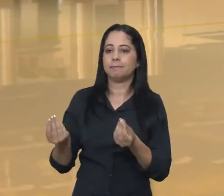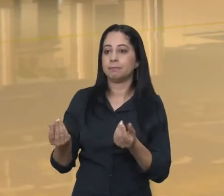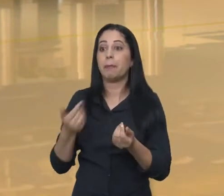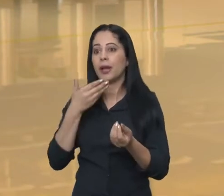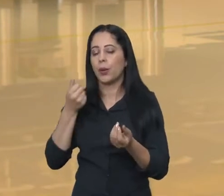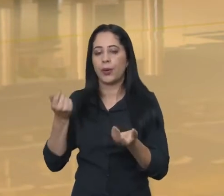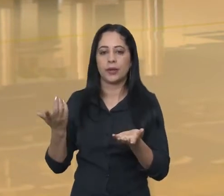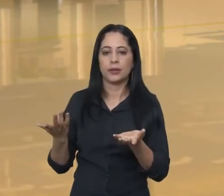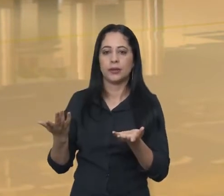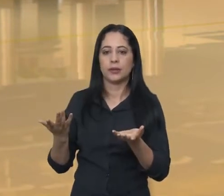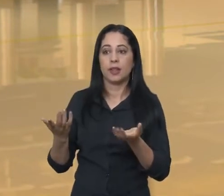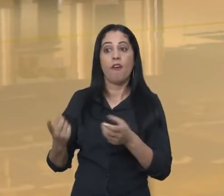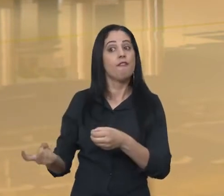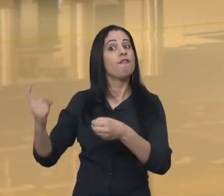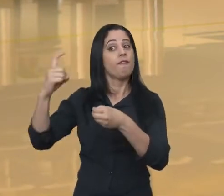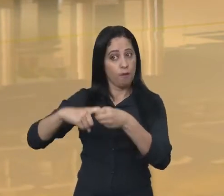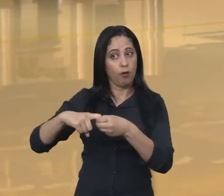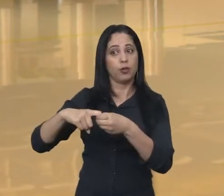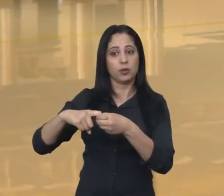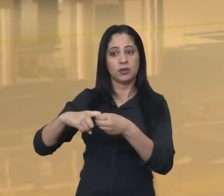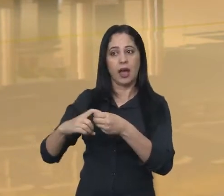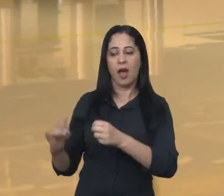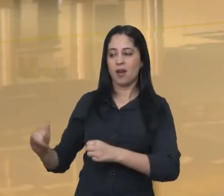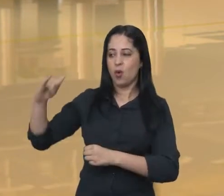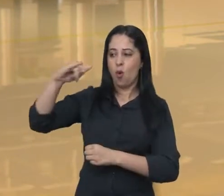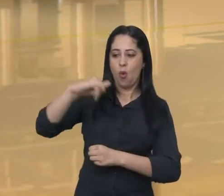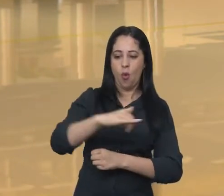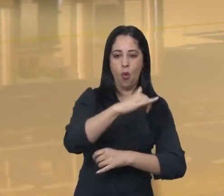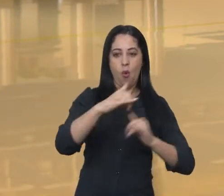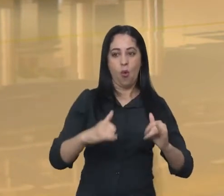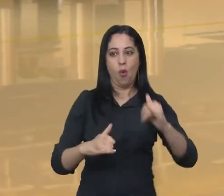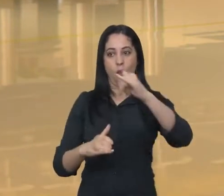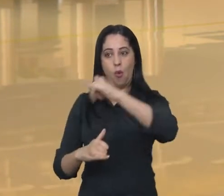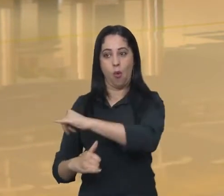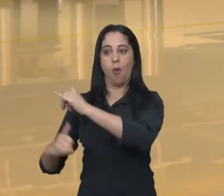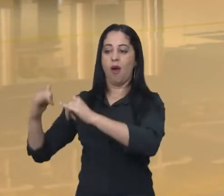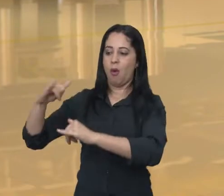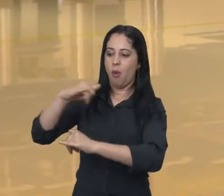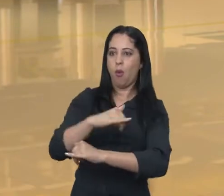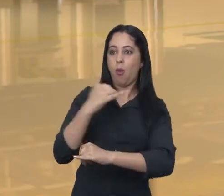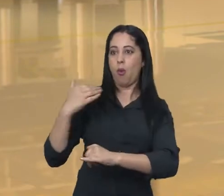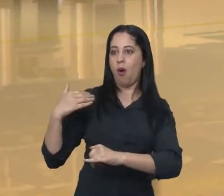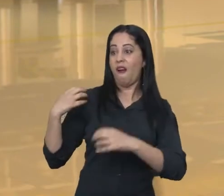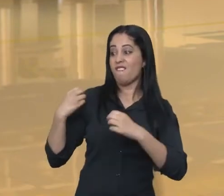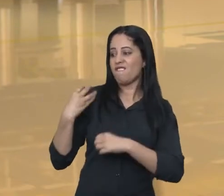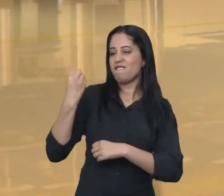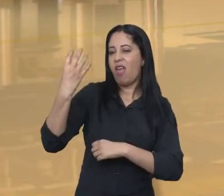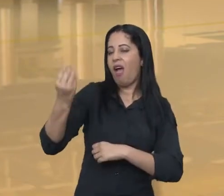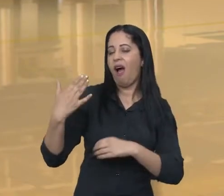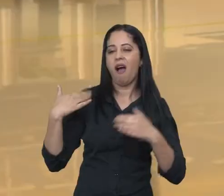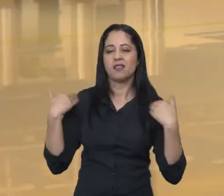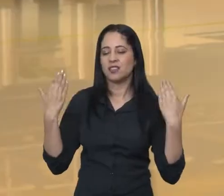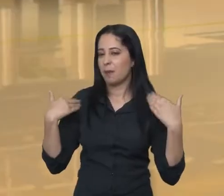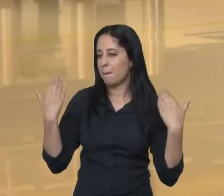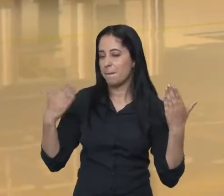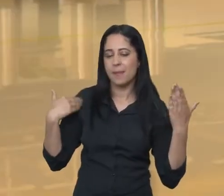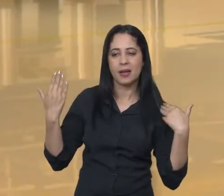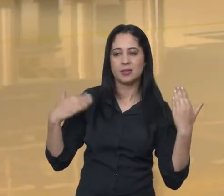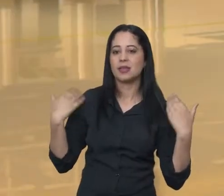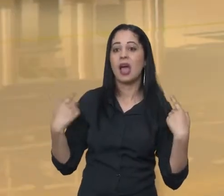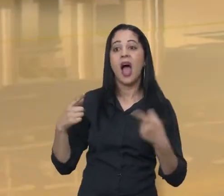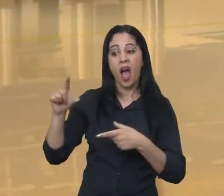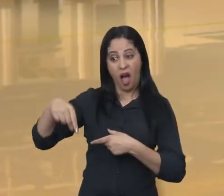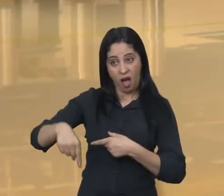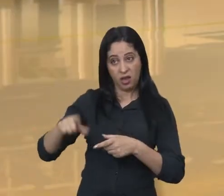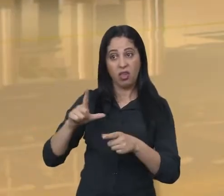aumentar, ou melhor, retomar os voos de passageiros. Temos muitas